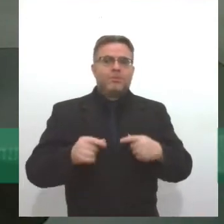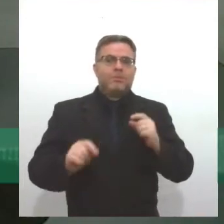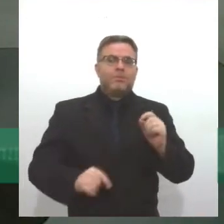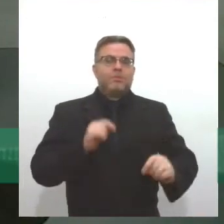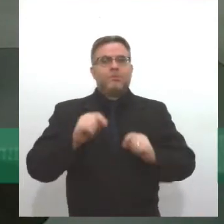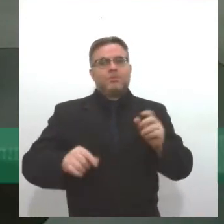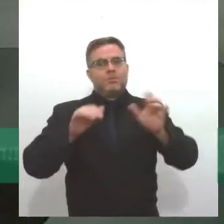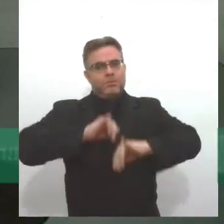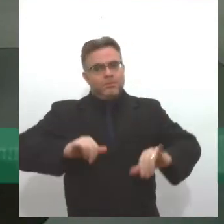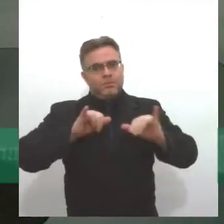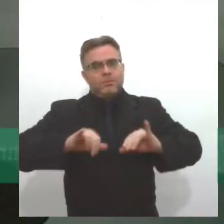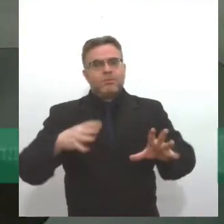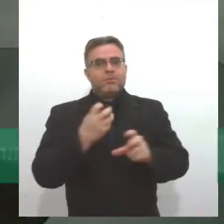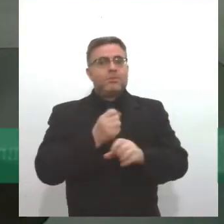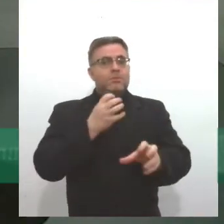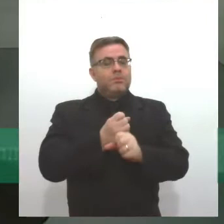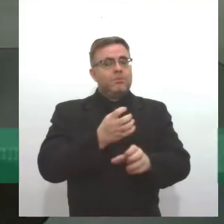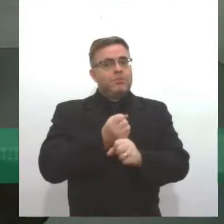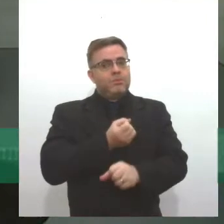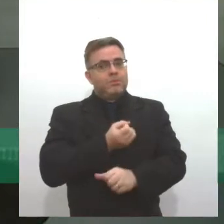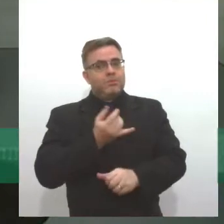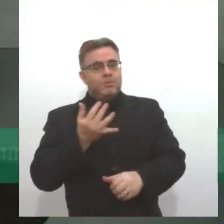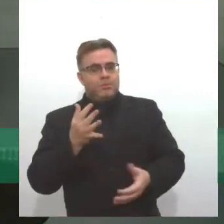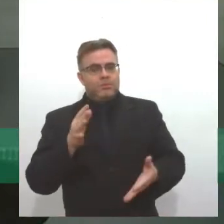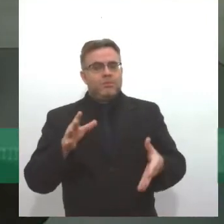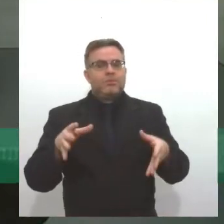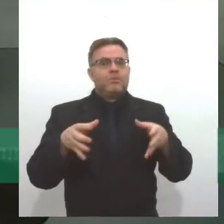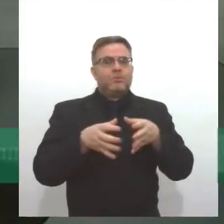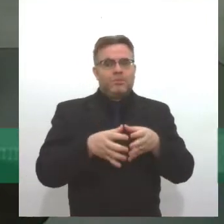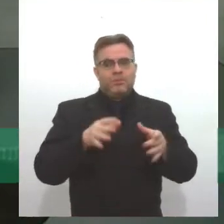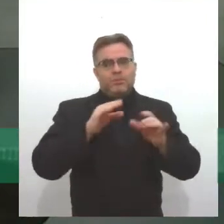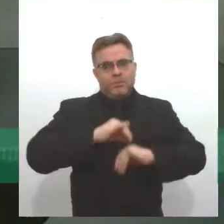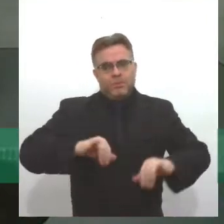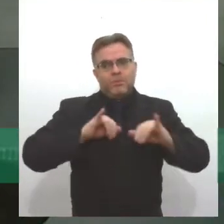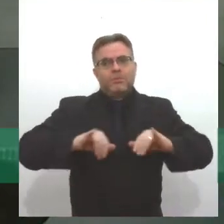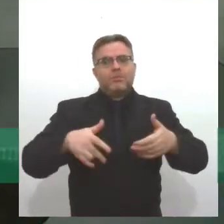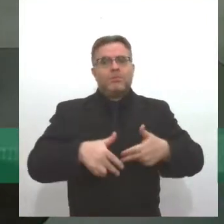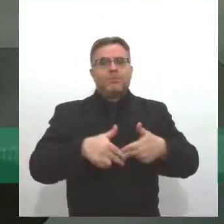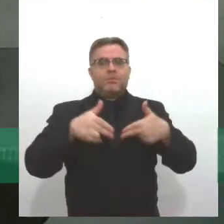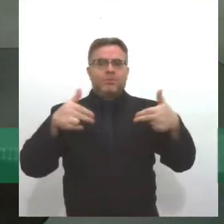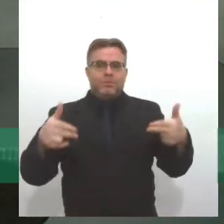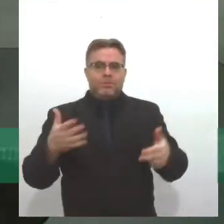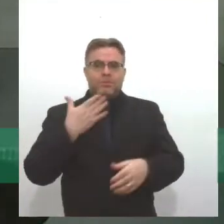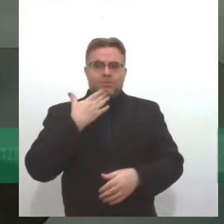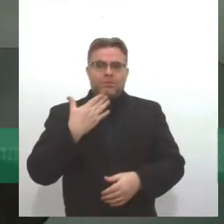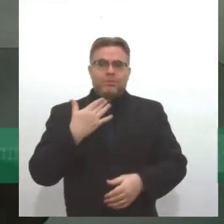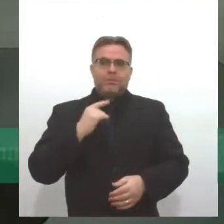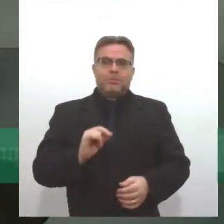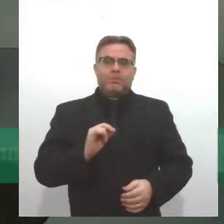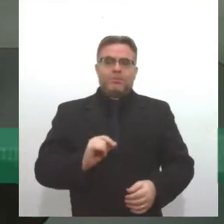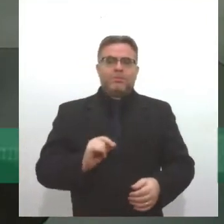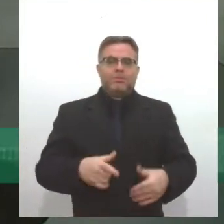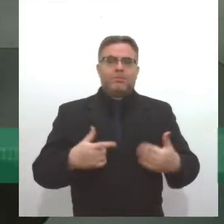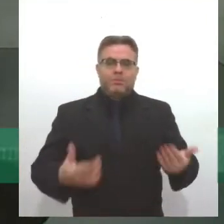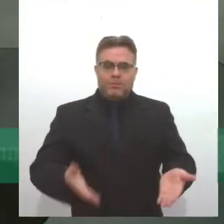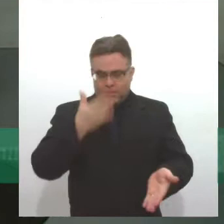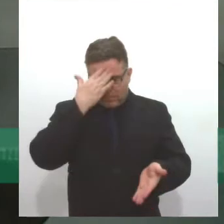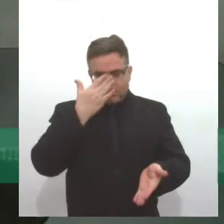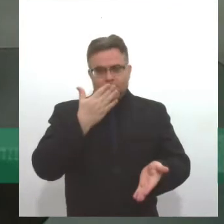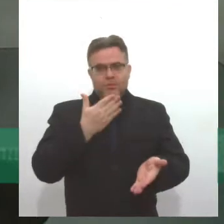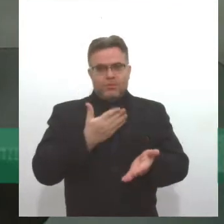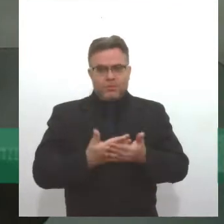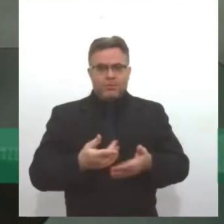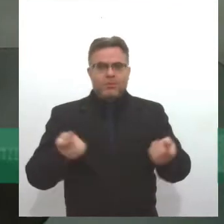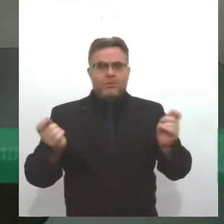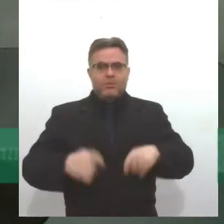informações do Estado de Sergipe, uma coluna para informações da etnia. É um pedido que a gente faz aqui em público, eu tenho certeza que o senhor vai